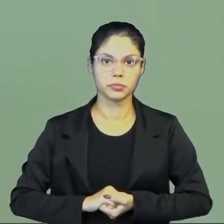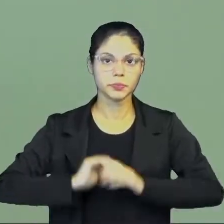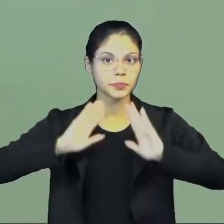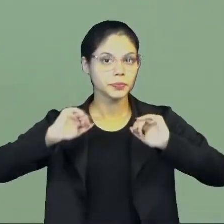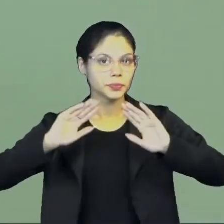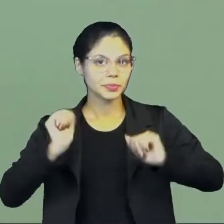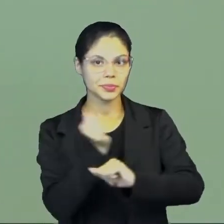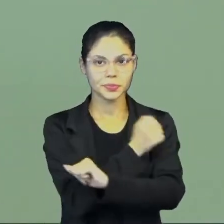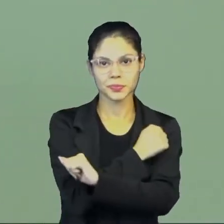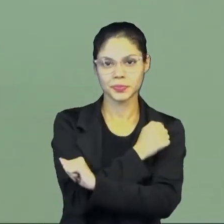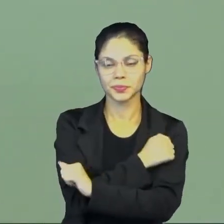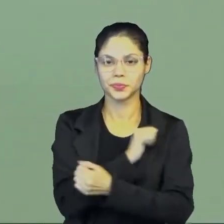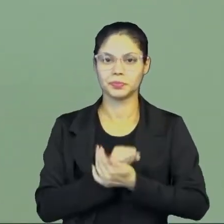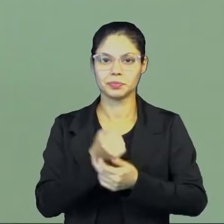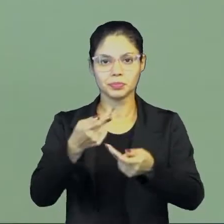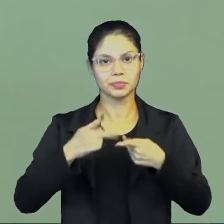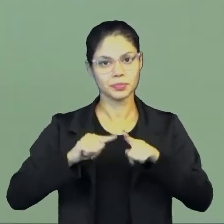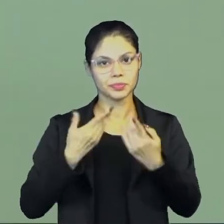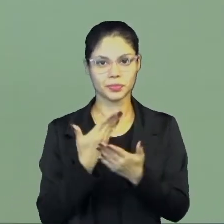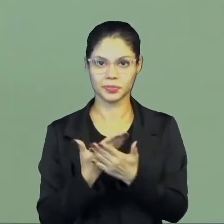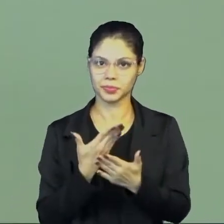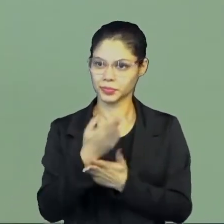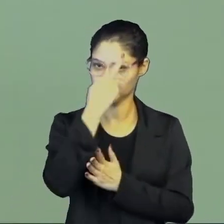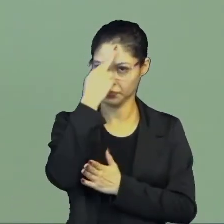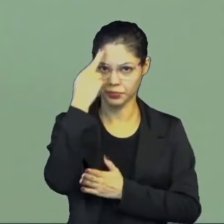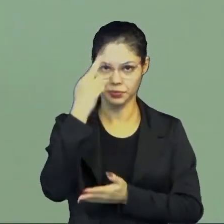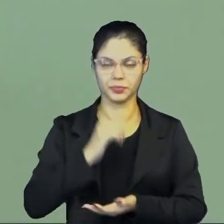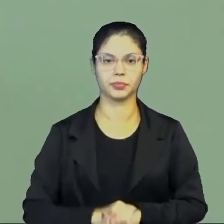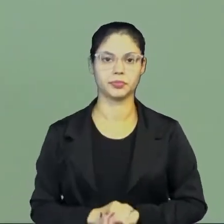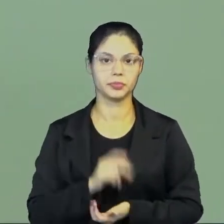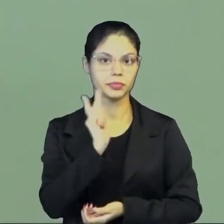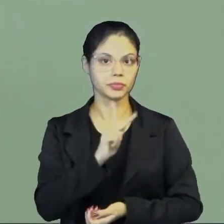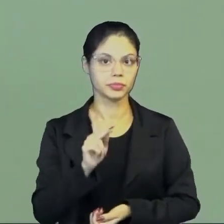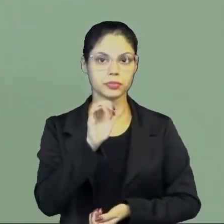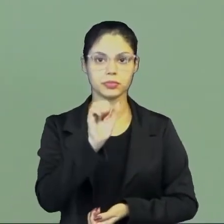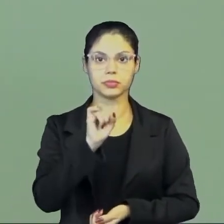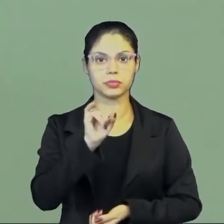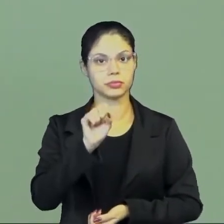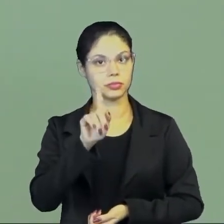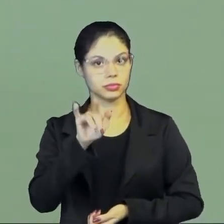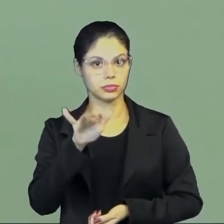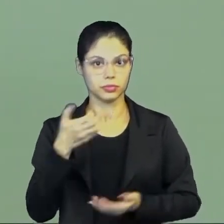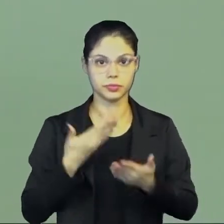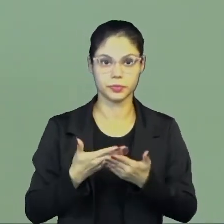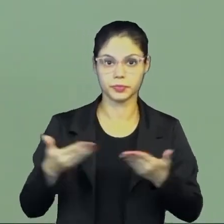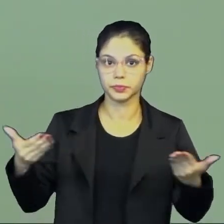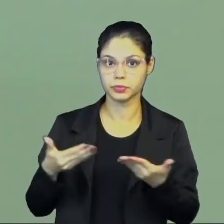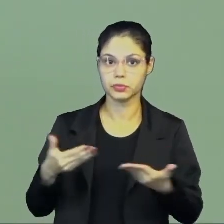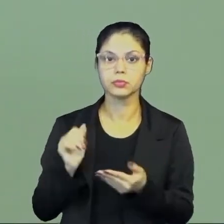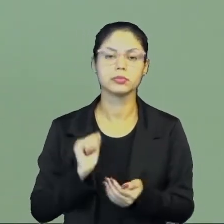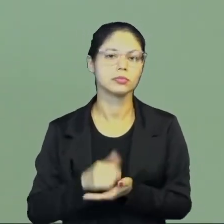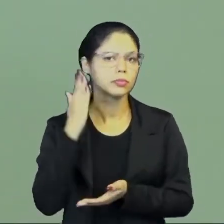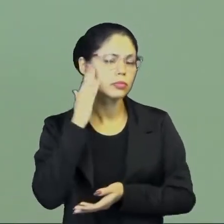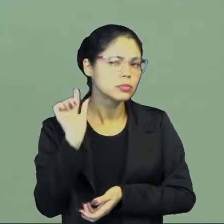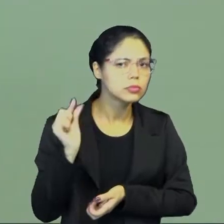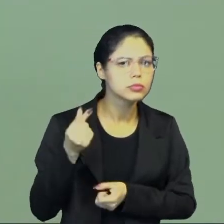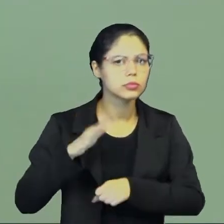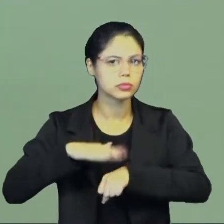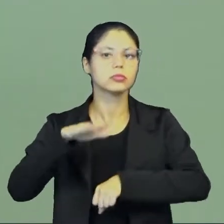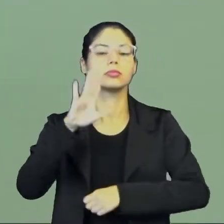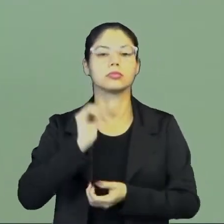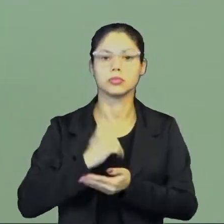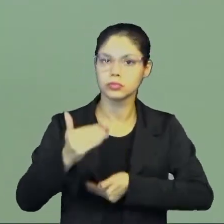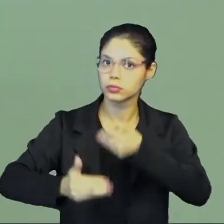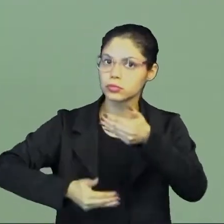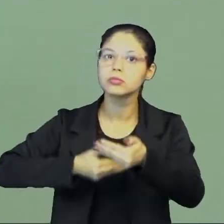Olá alunos e alunos, bem-vindos a mais uma aula de história. Eu sou a professora Isabelle. Na aula de hoje nós vamos entender um pouco mais